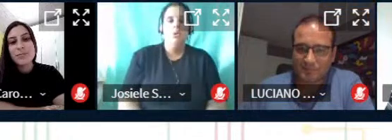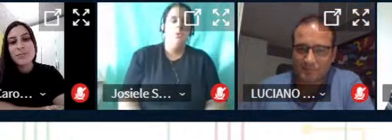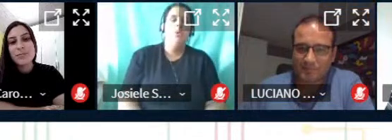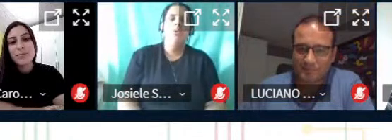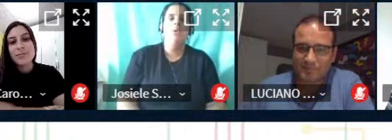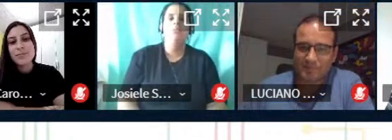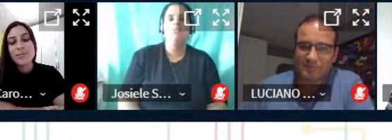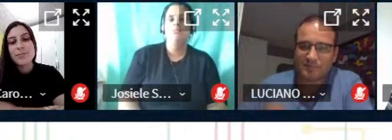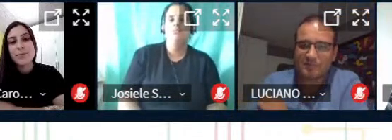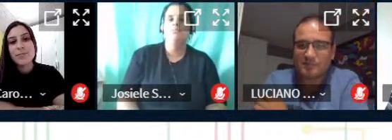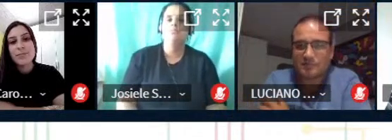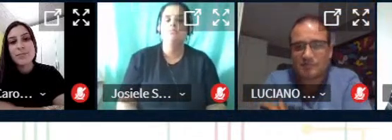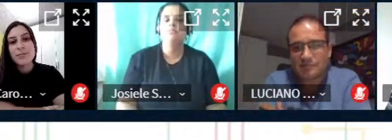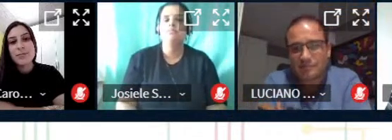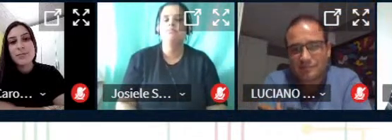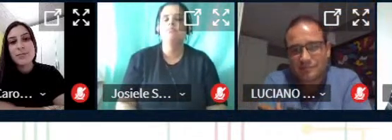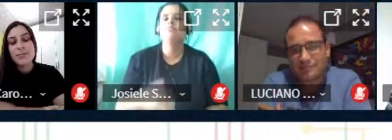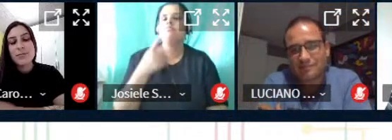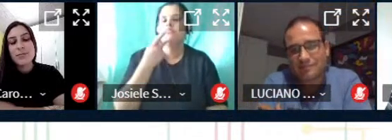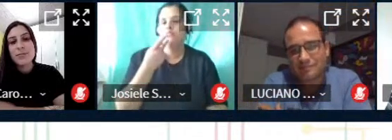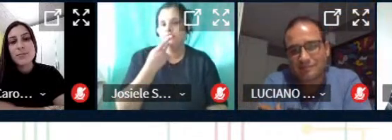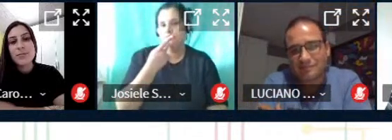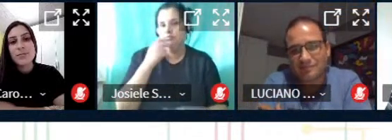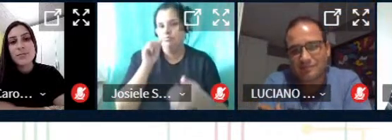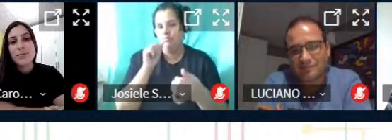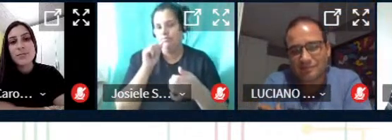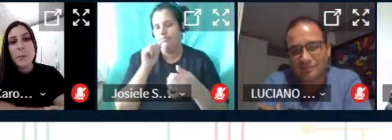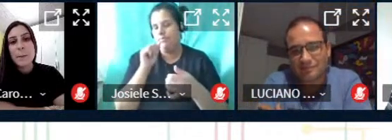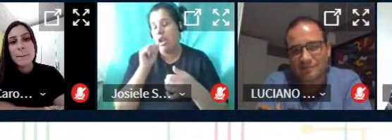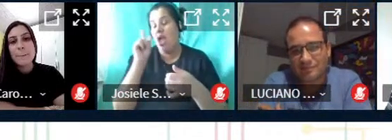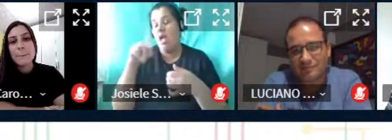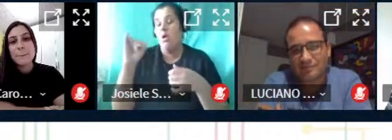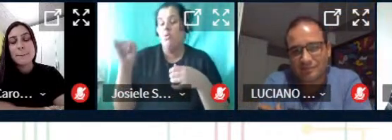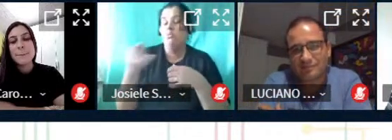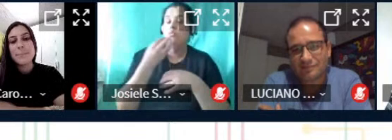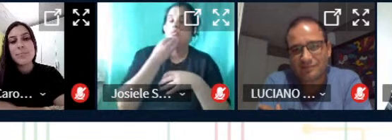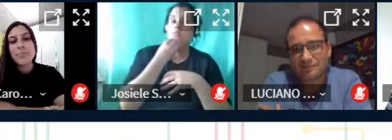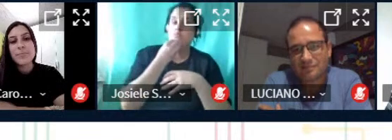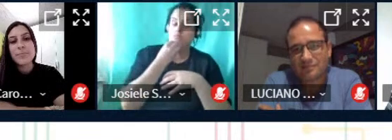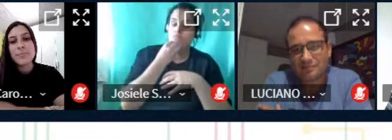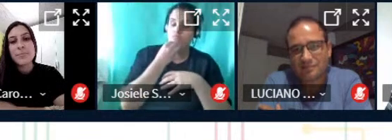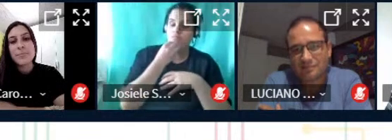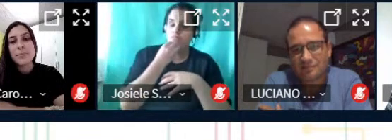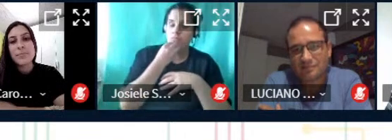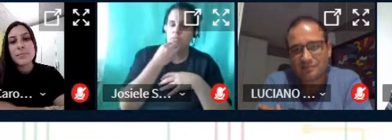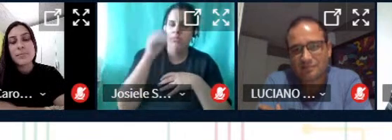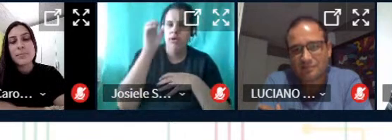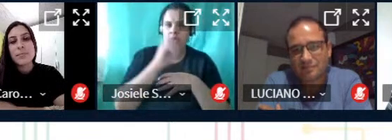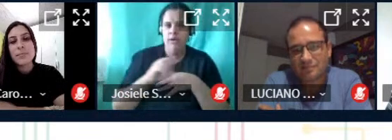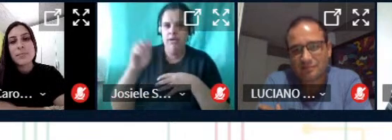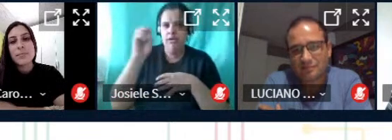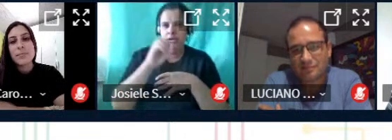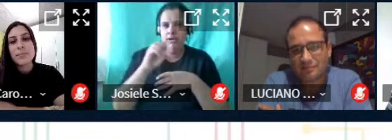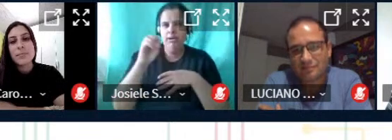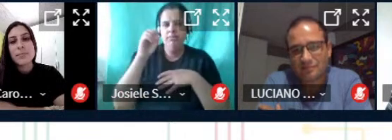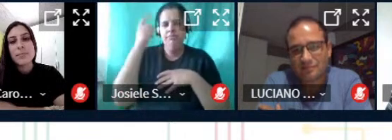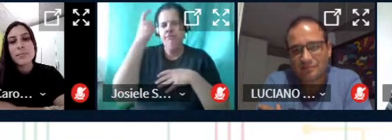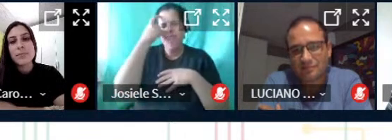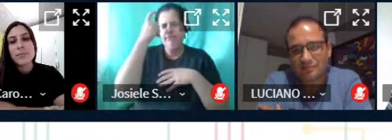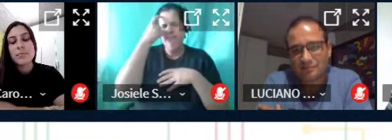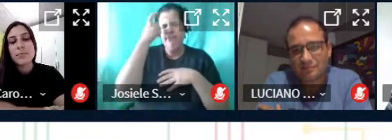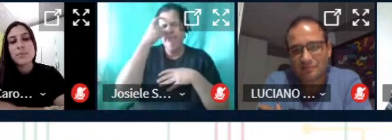E aí eu comento aqui com o Serguei que realmente é uma oportunidade maravilhosa em termos de pensar